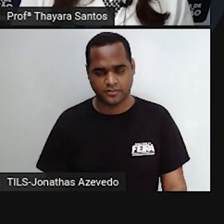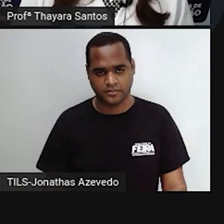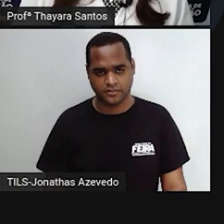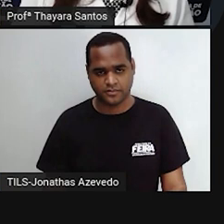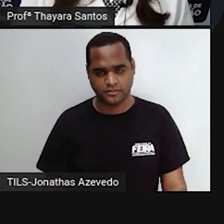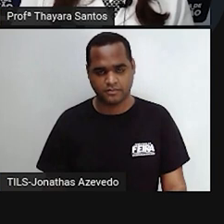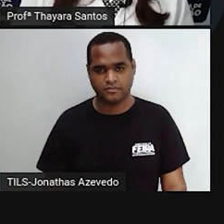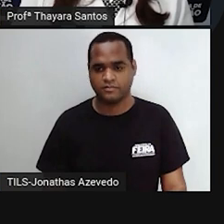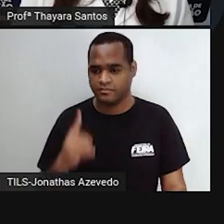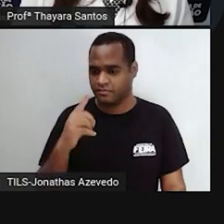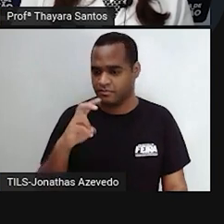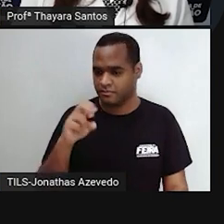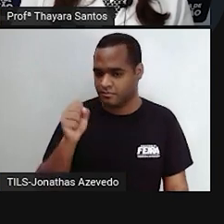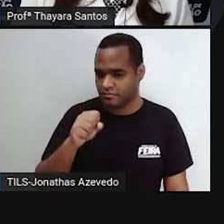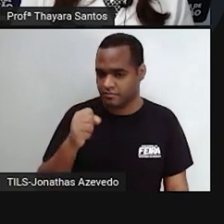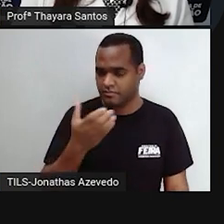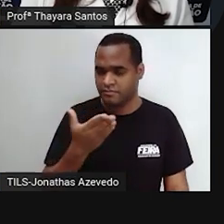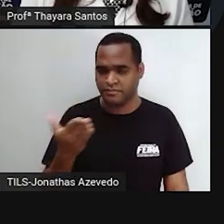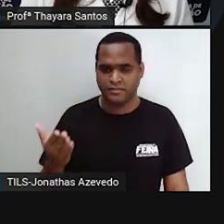15 segundos.